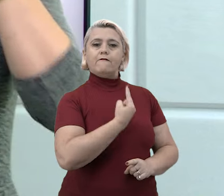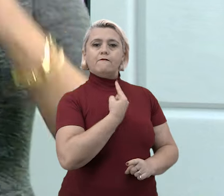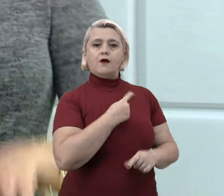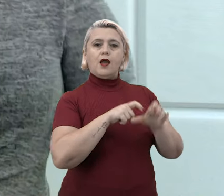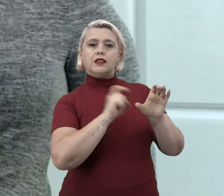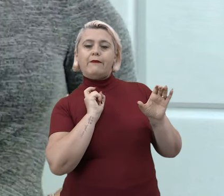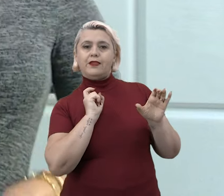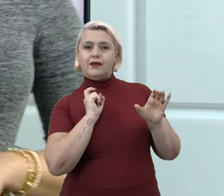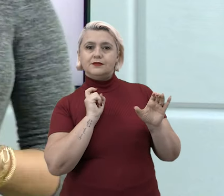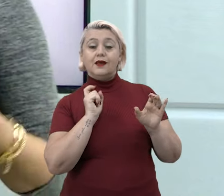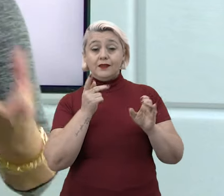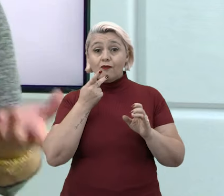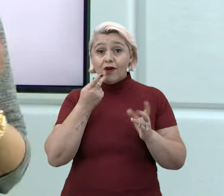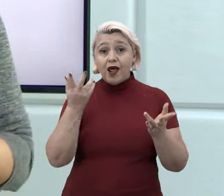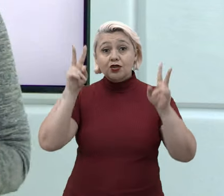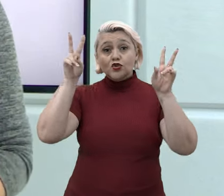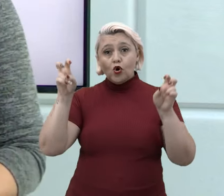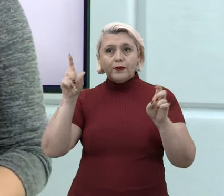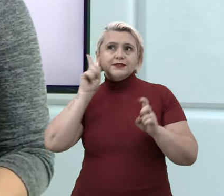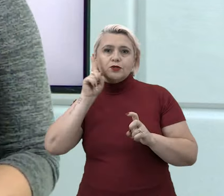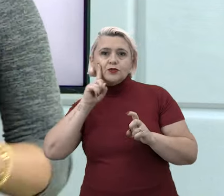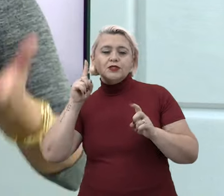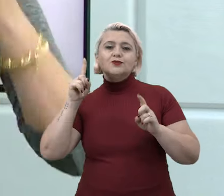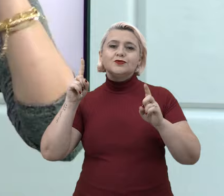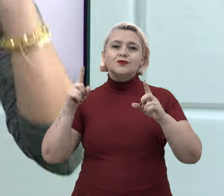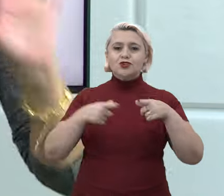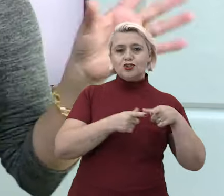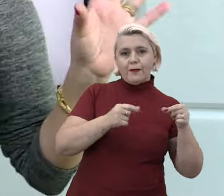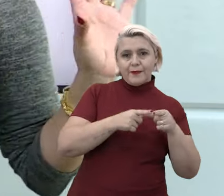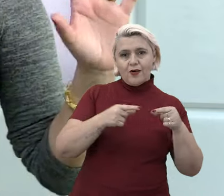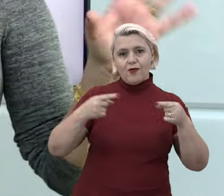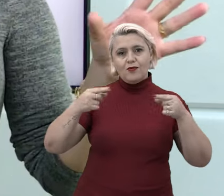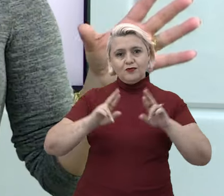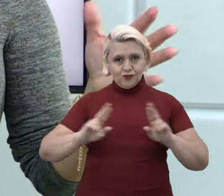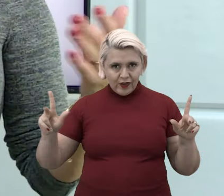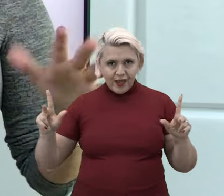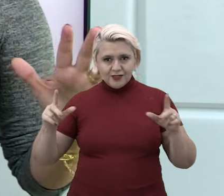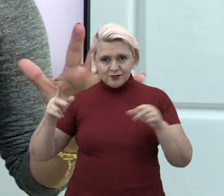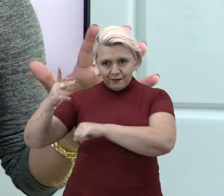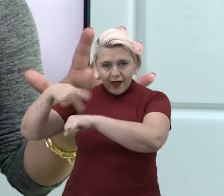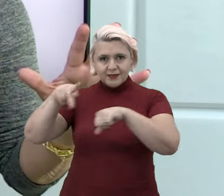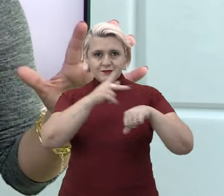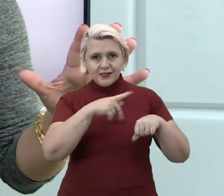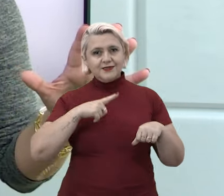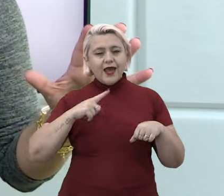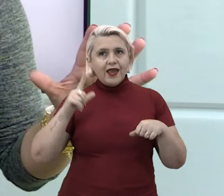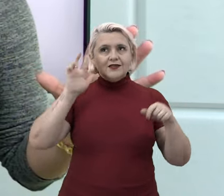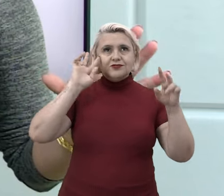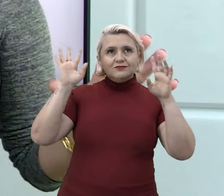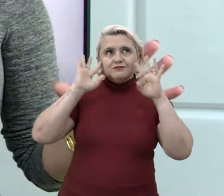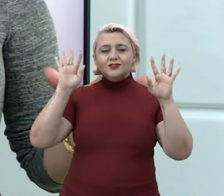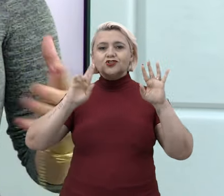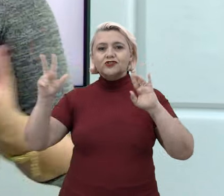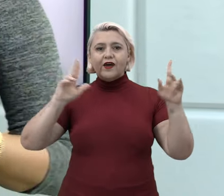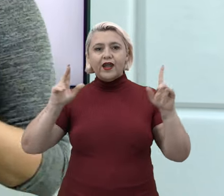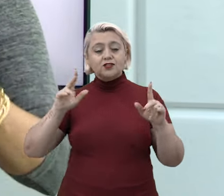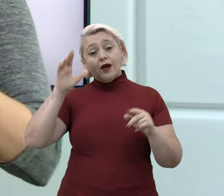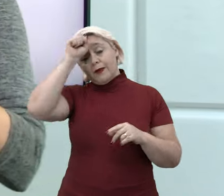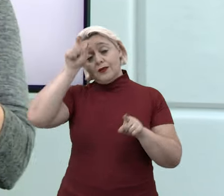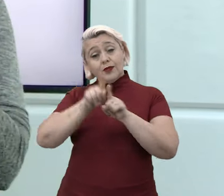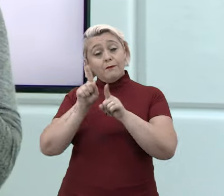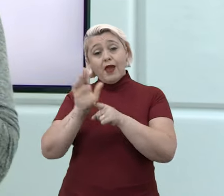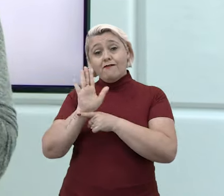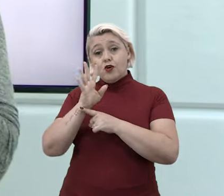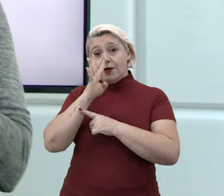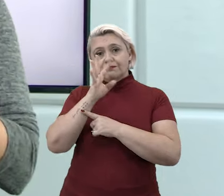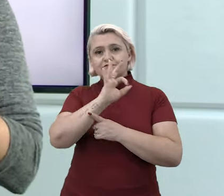E falar sobre Estados Unidos e Japão, a gente consegue, a gente tem em mente algumas diferenças que a gente aprendeu até nos filmes mesmo. Então, a gente